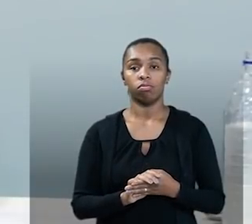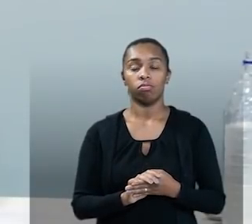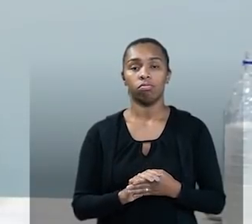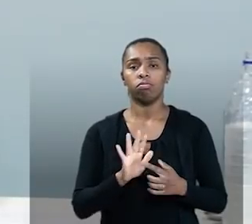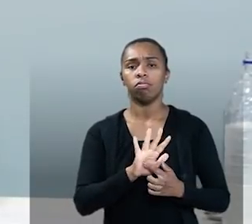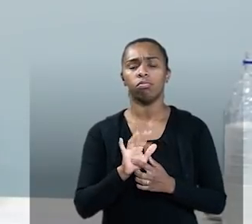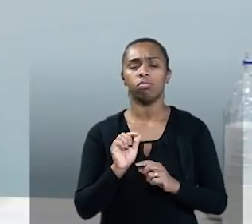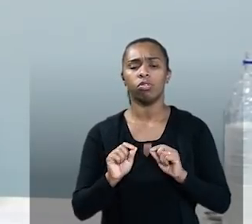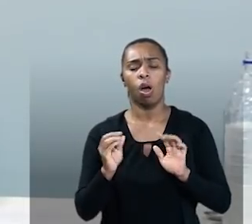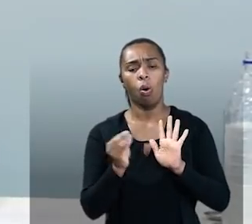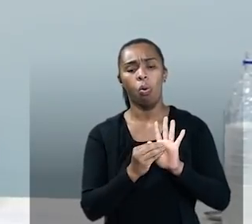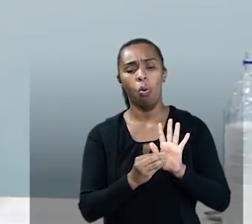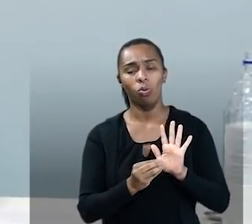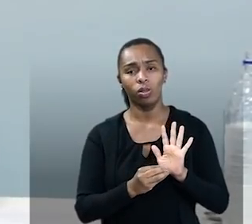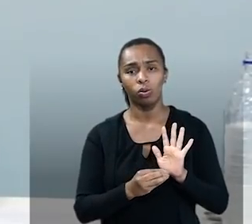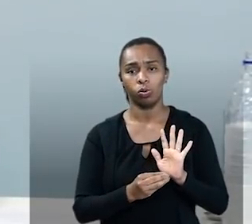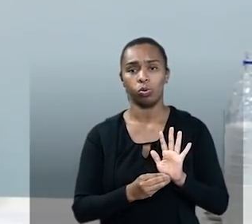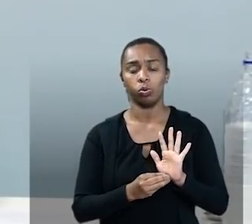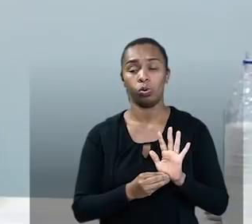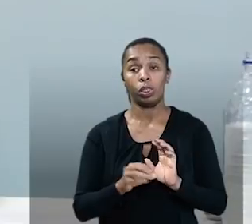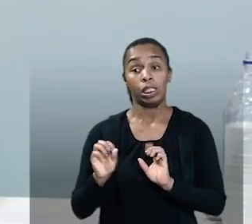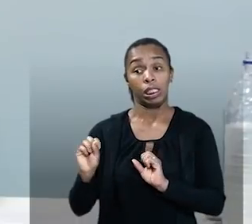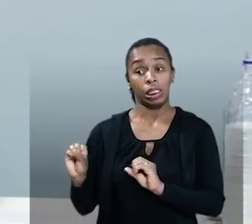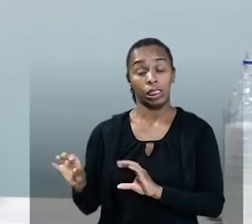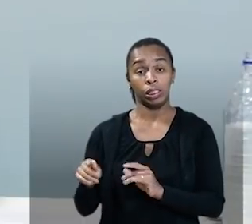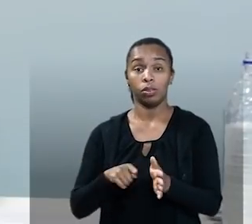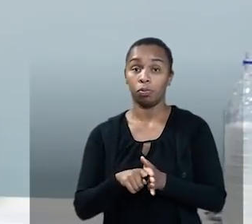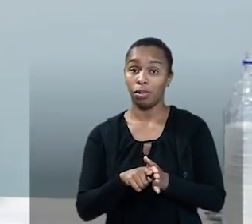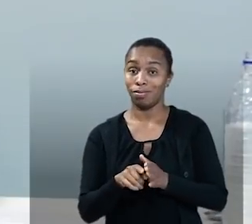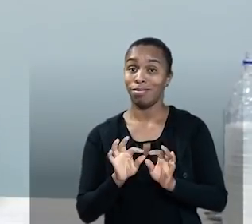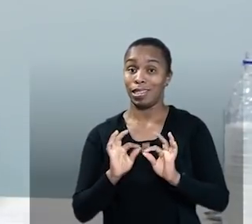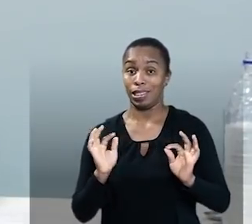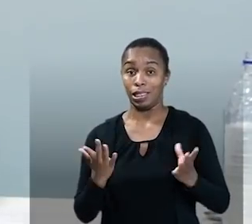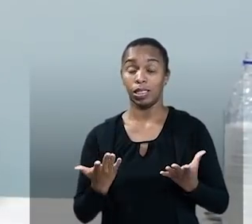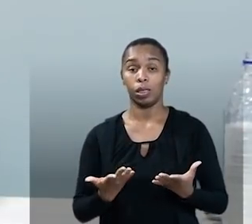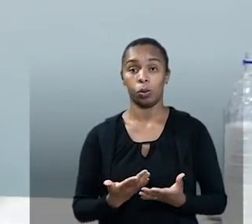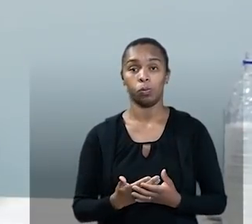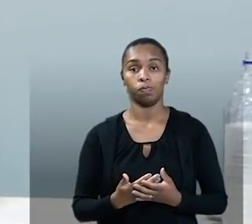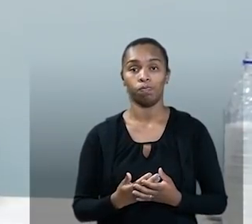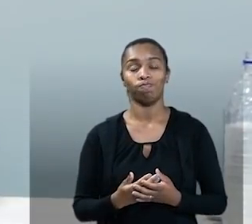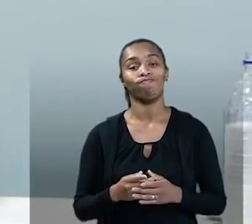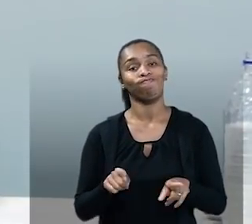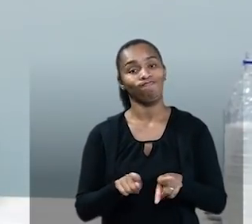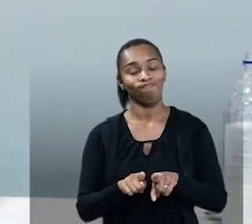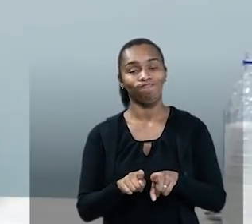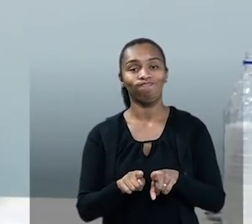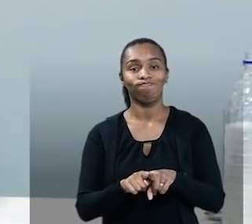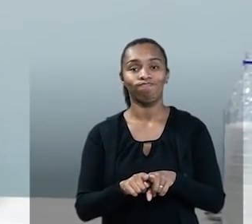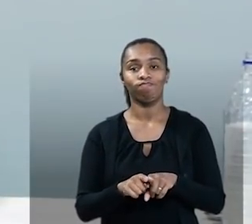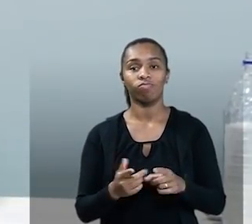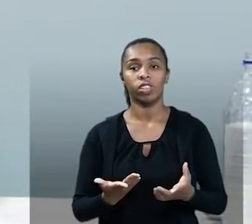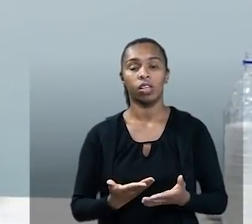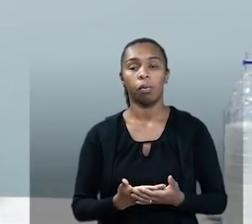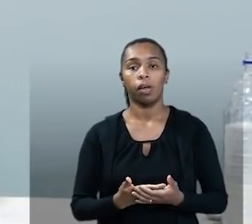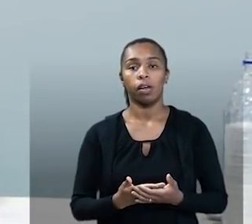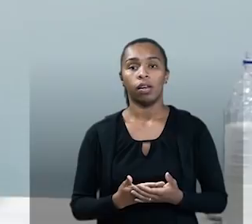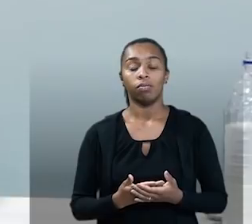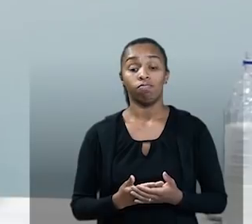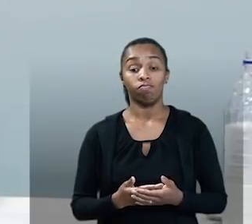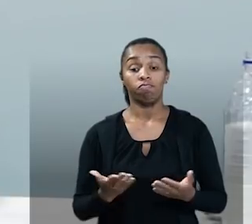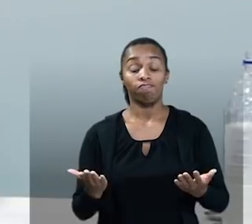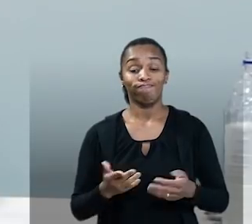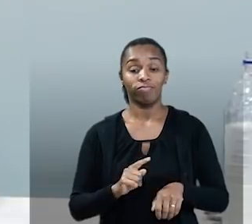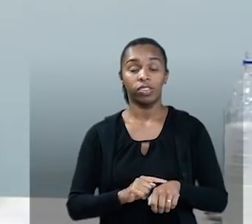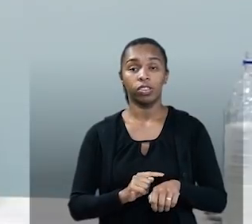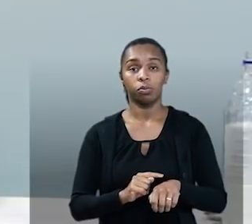a conteúdos exclusivos de ensino, pesquisa e extensão. A vantagem que, nesse